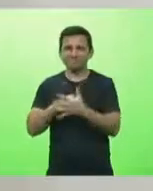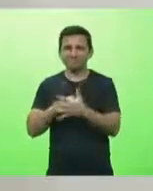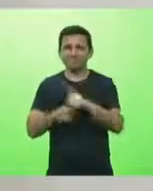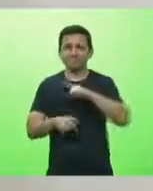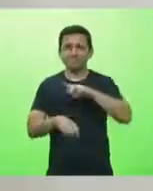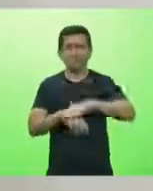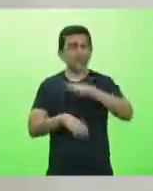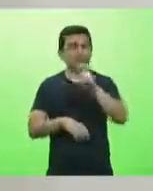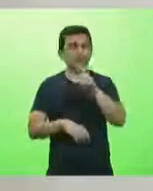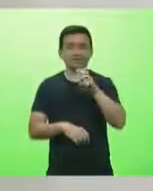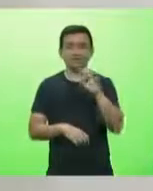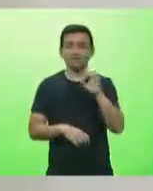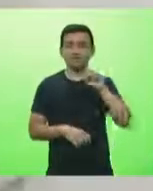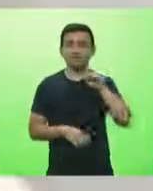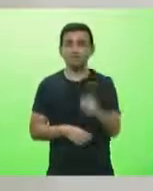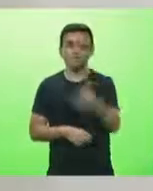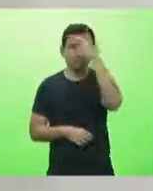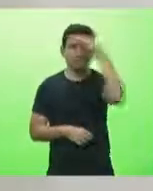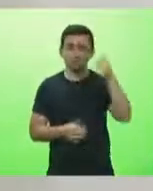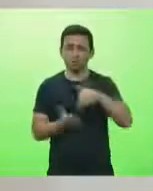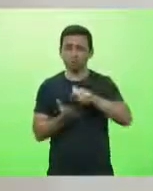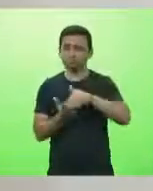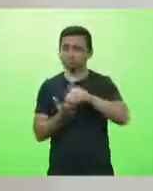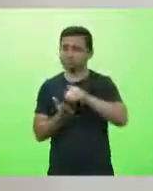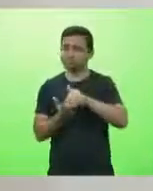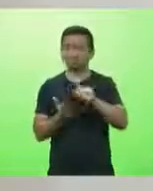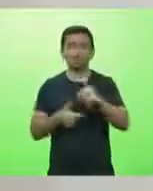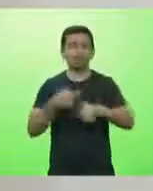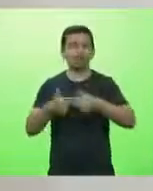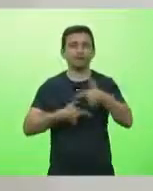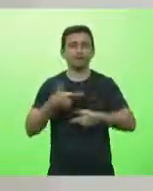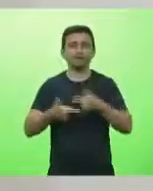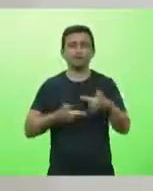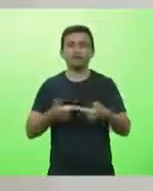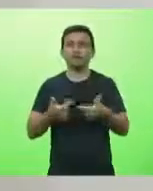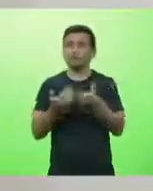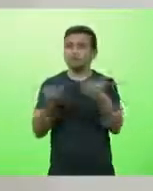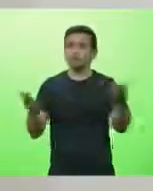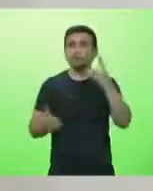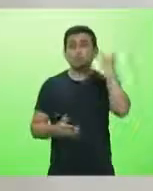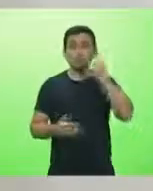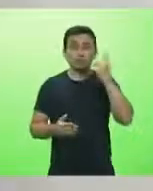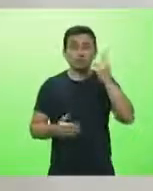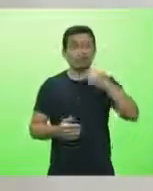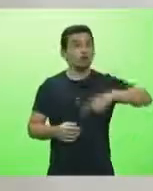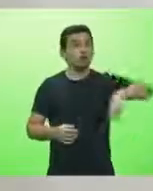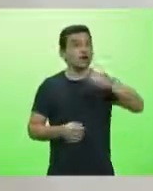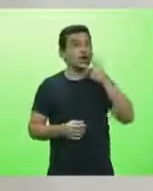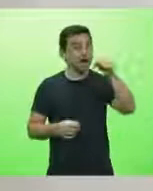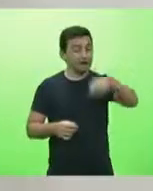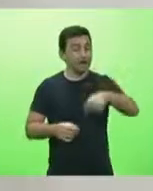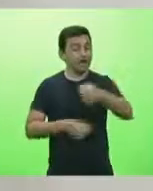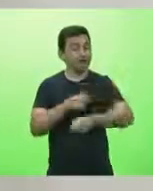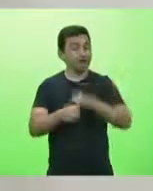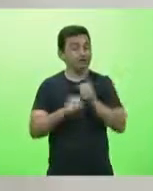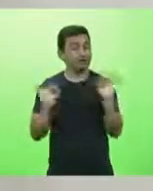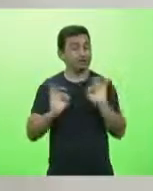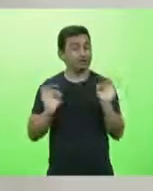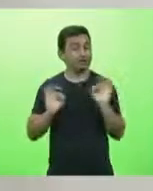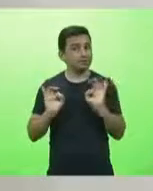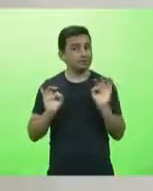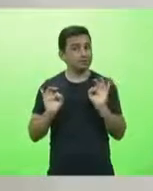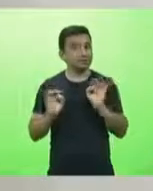mil demissões no estado de Santa Catarina. E, por favor, senhores deputados, nós não estamos falando deste ano, todas essas